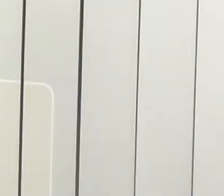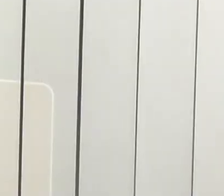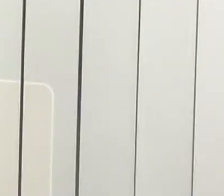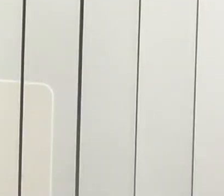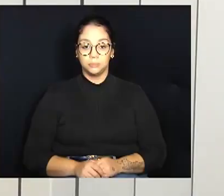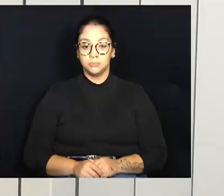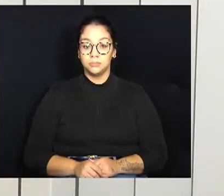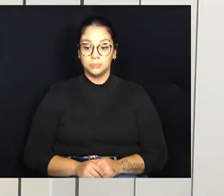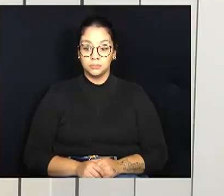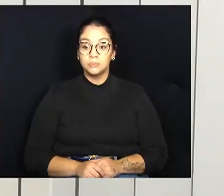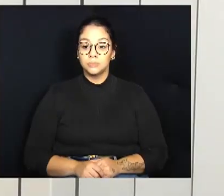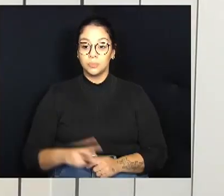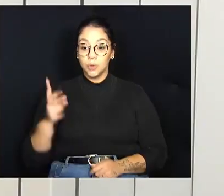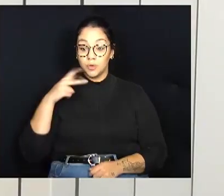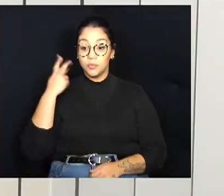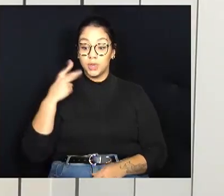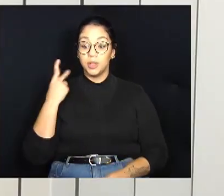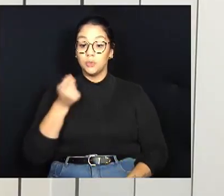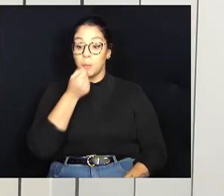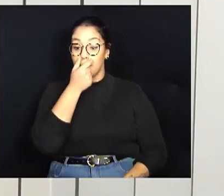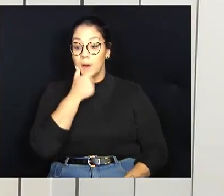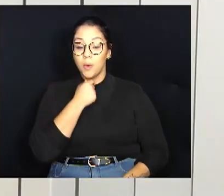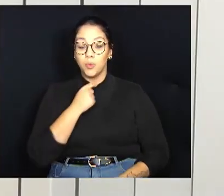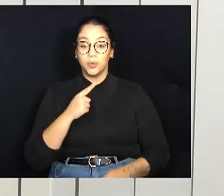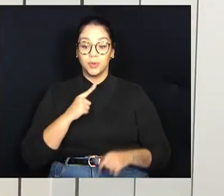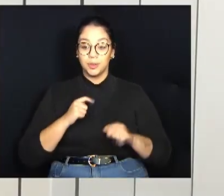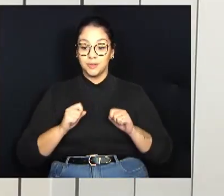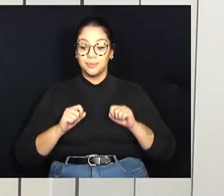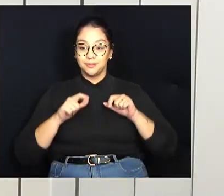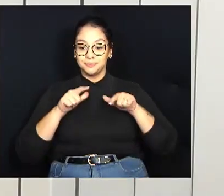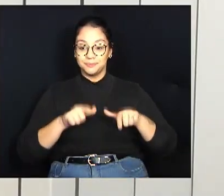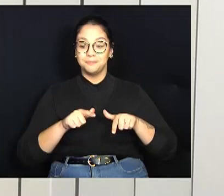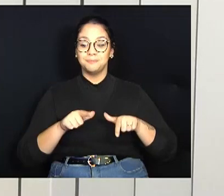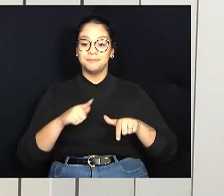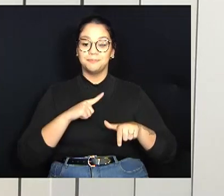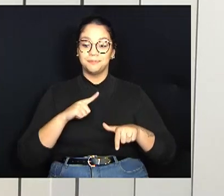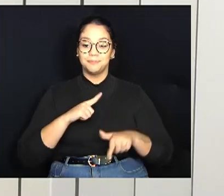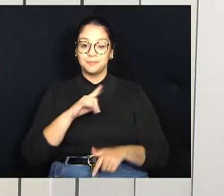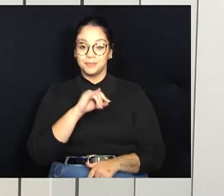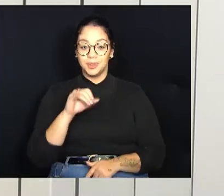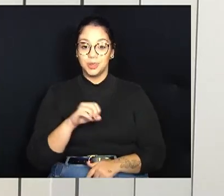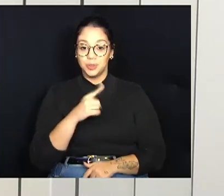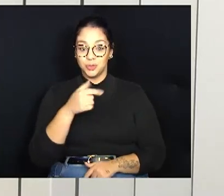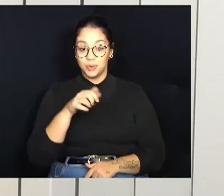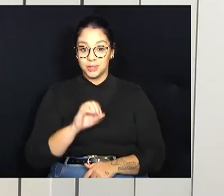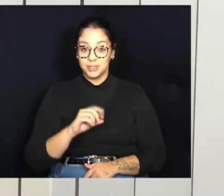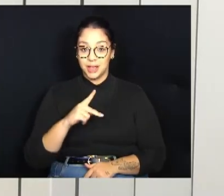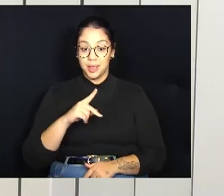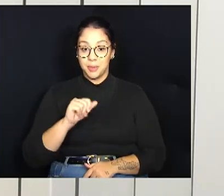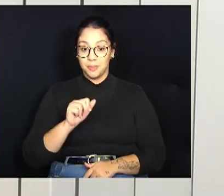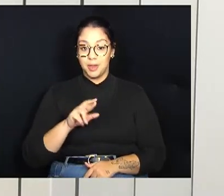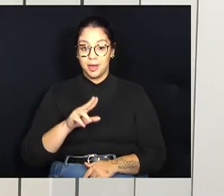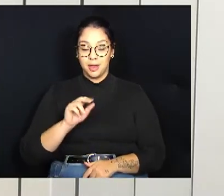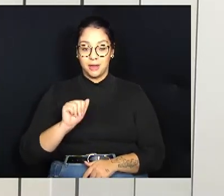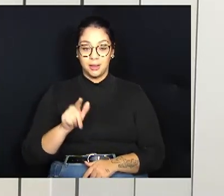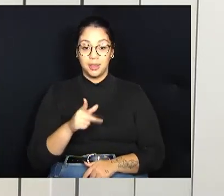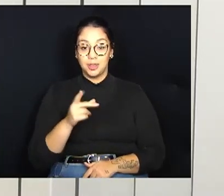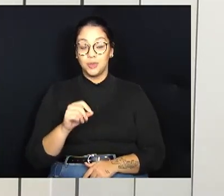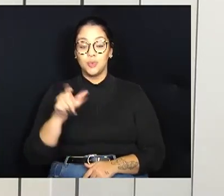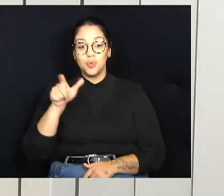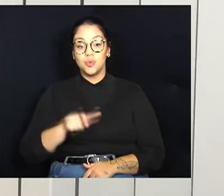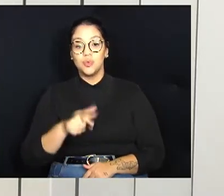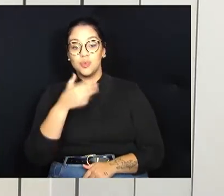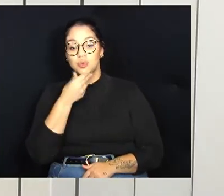O vereador Marrom Cunha entregou o diploma José Paranho Chiqueira para o Marco Aurélio Pereira, pela